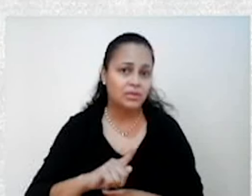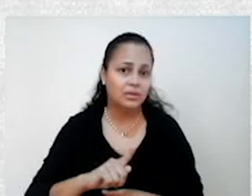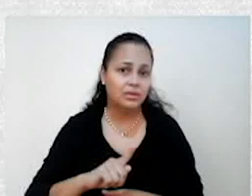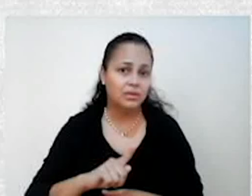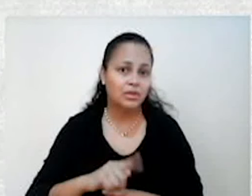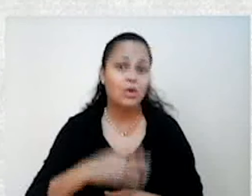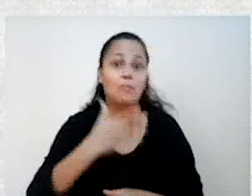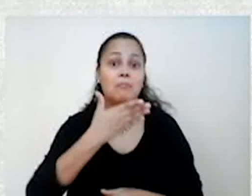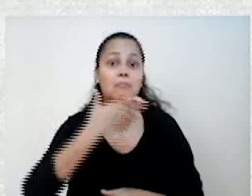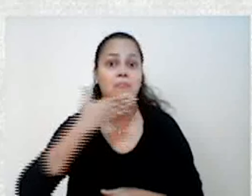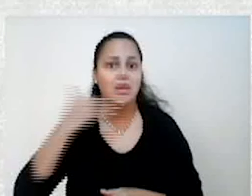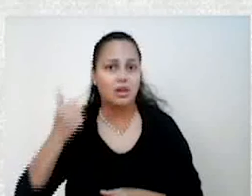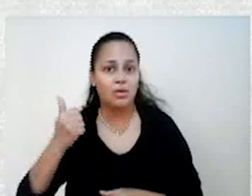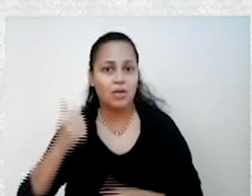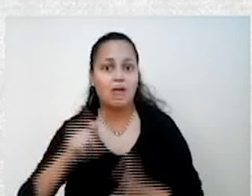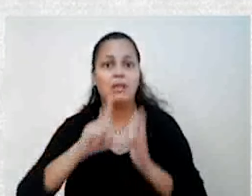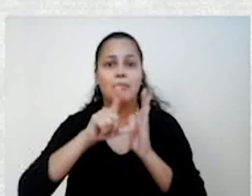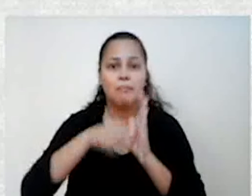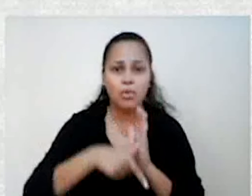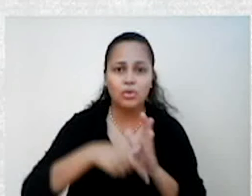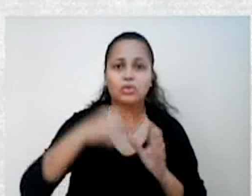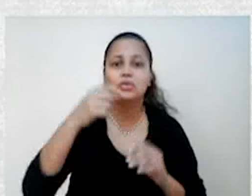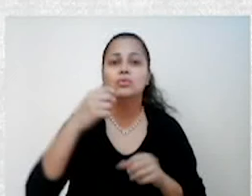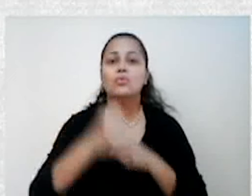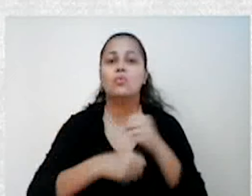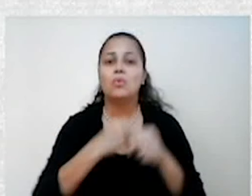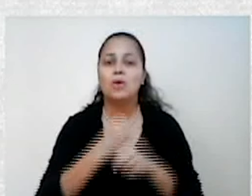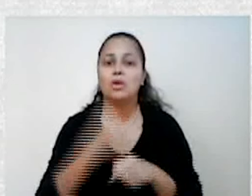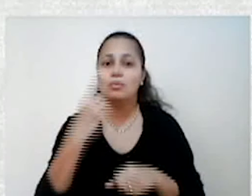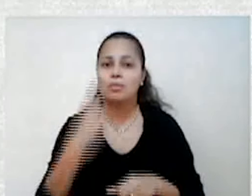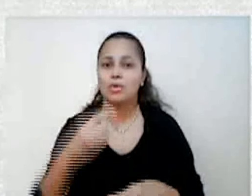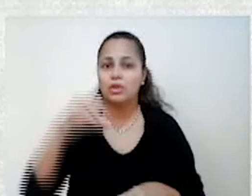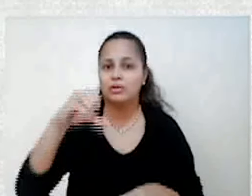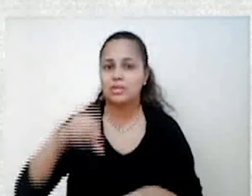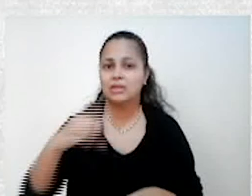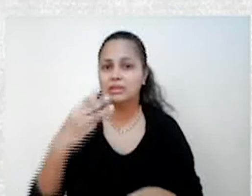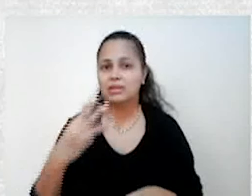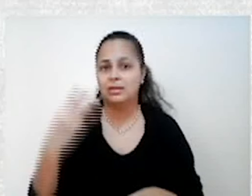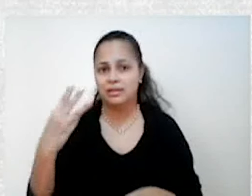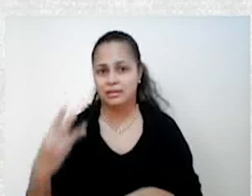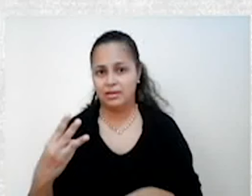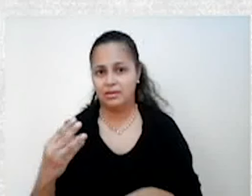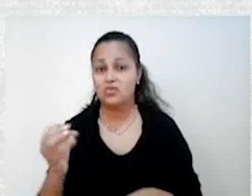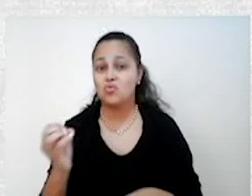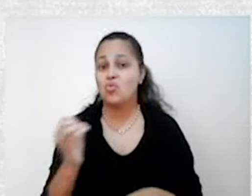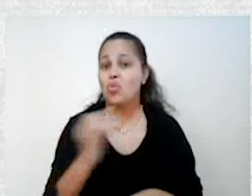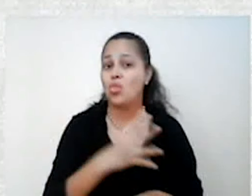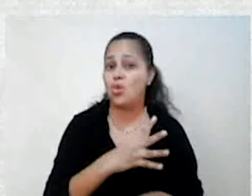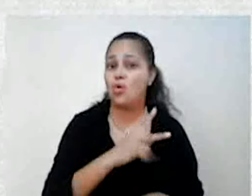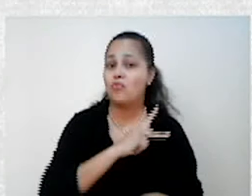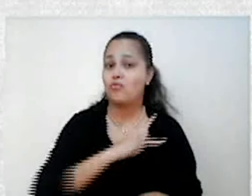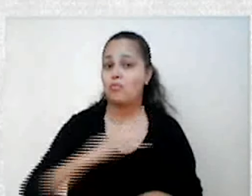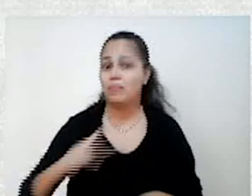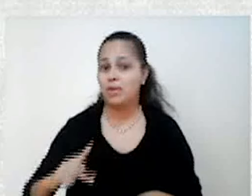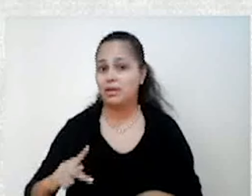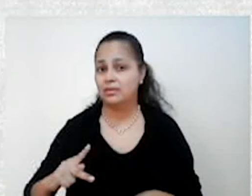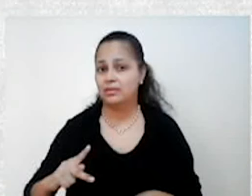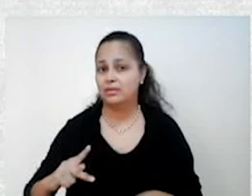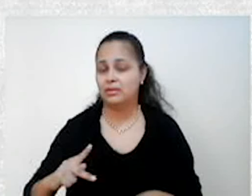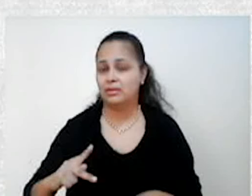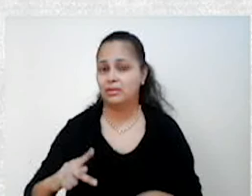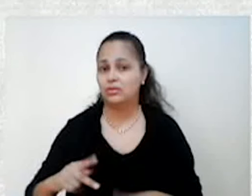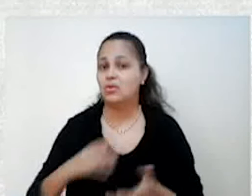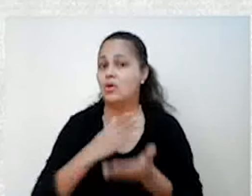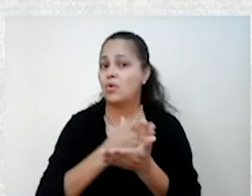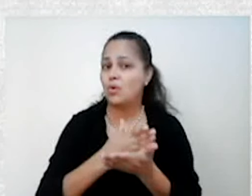a partir de 1933, quando um novo presidente, Franklin Roosevelt, implementou um